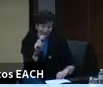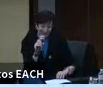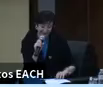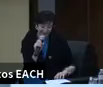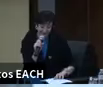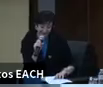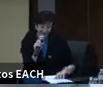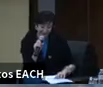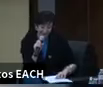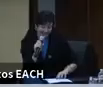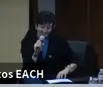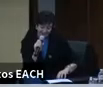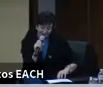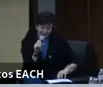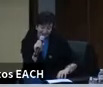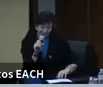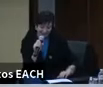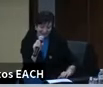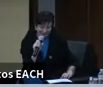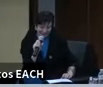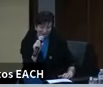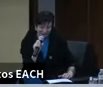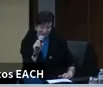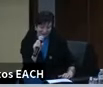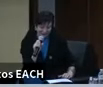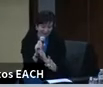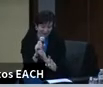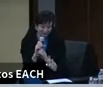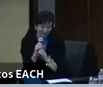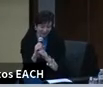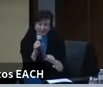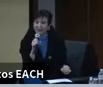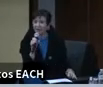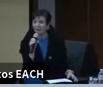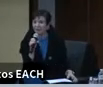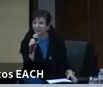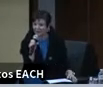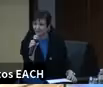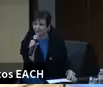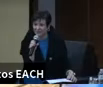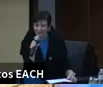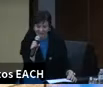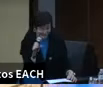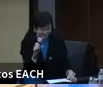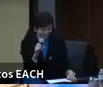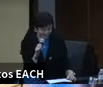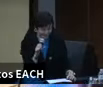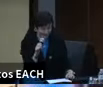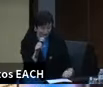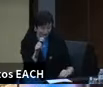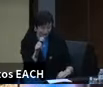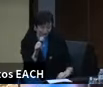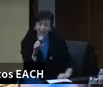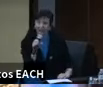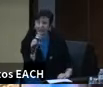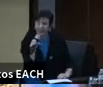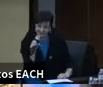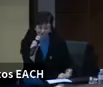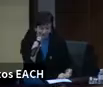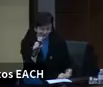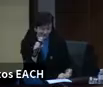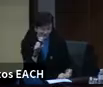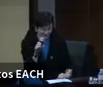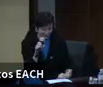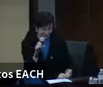também, uma satisfação imensa poder dividir o espaço de trabalho e pensamento com Maria Luisa Dias, que foi uma colega